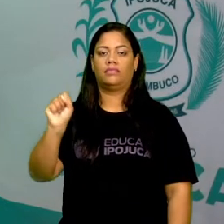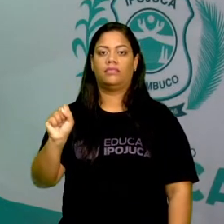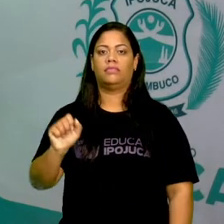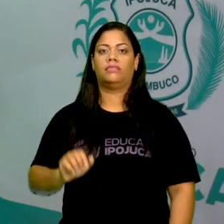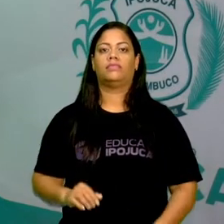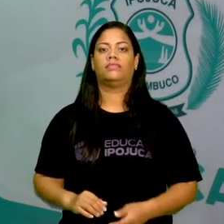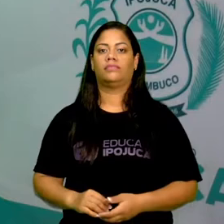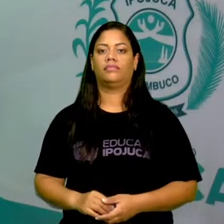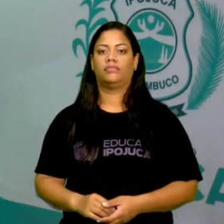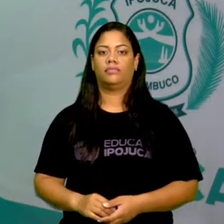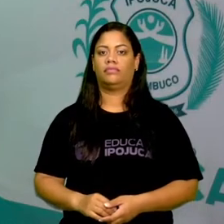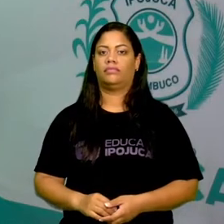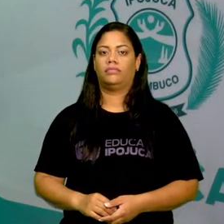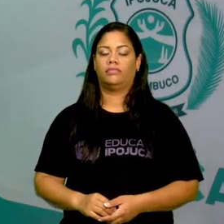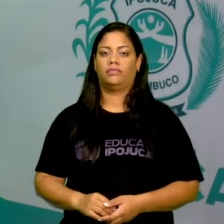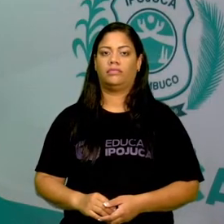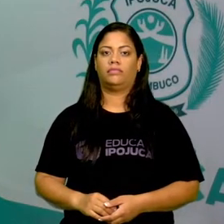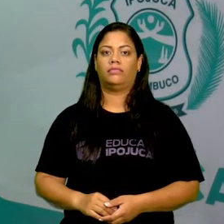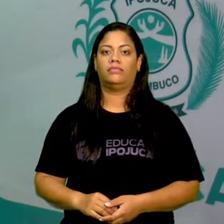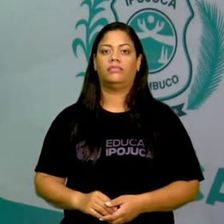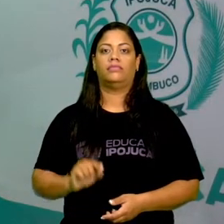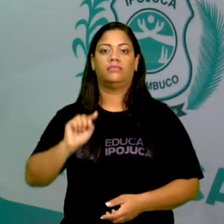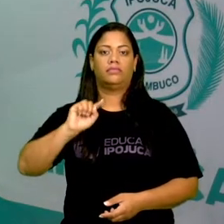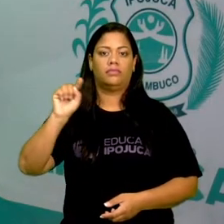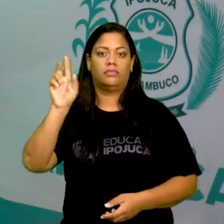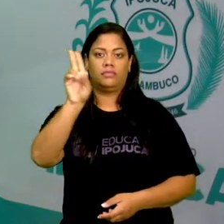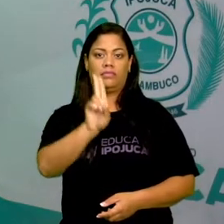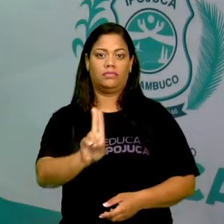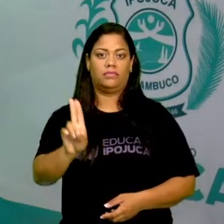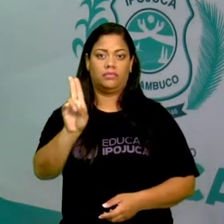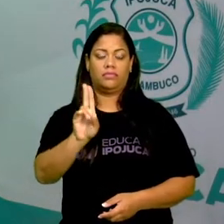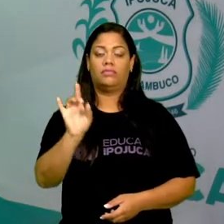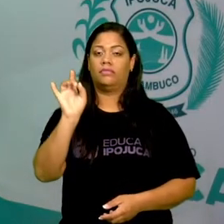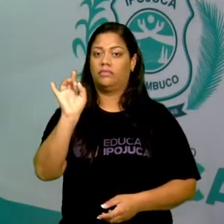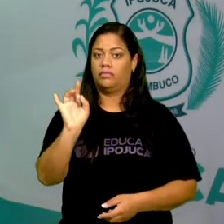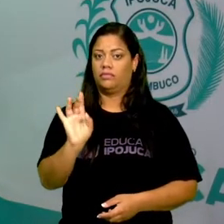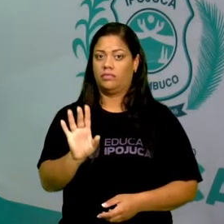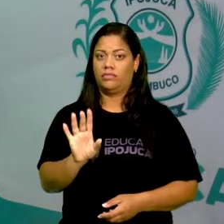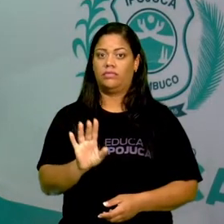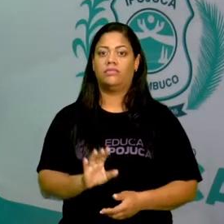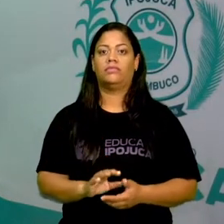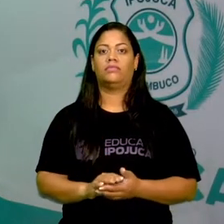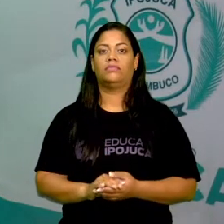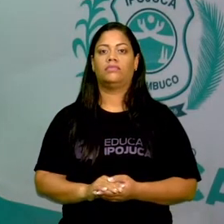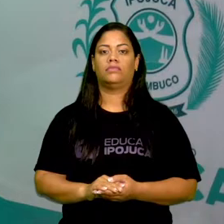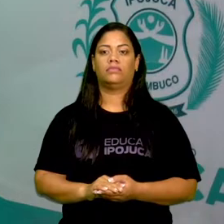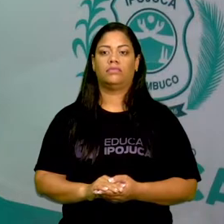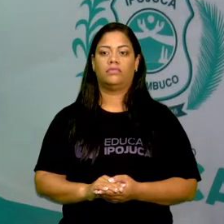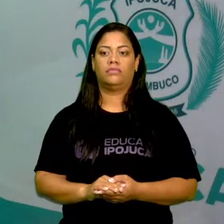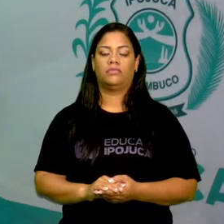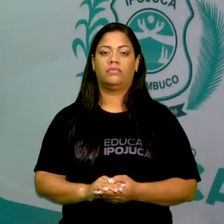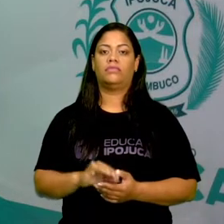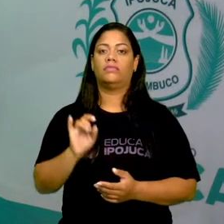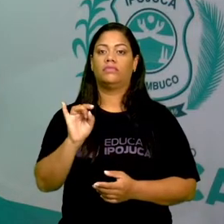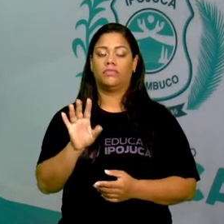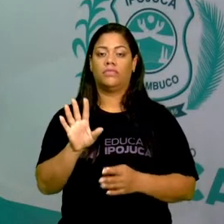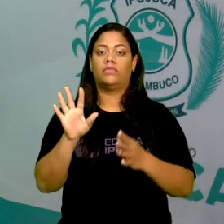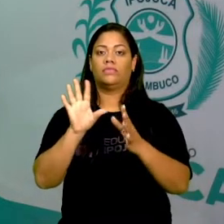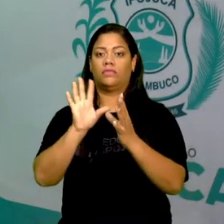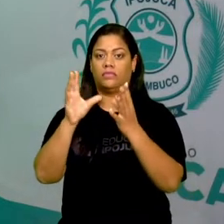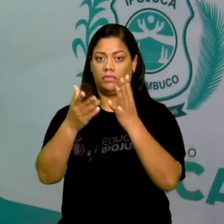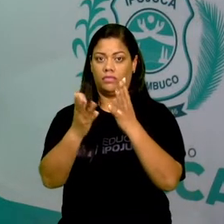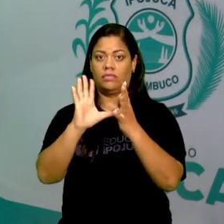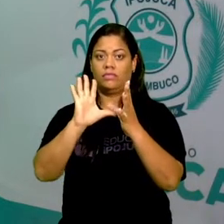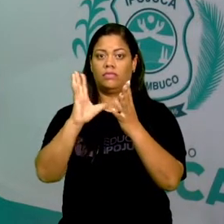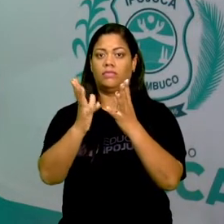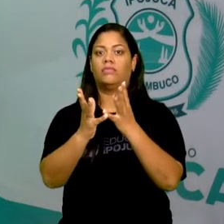O acento agudo é usado apenas nas seguintes vogais. A,